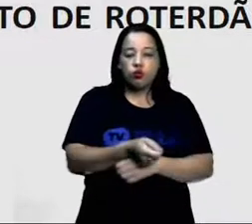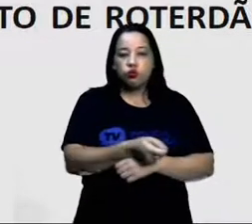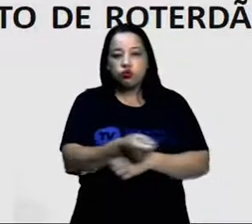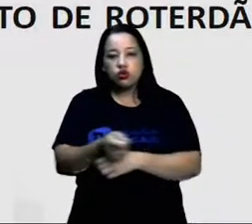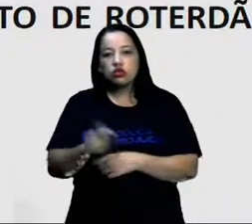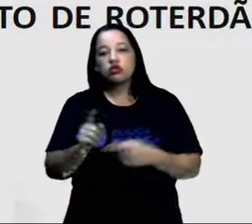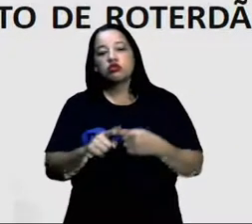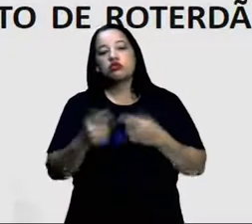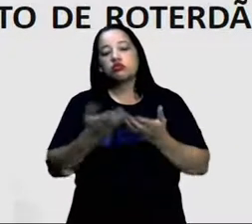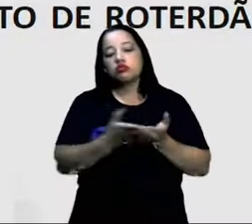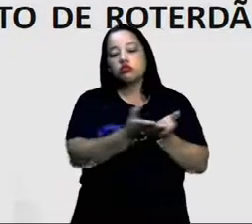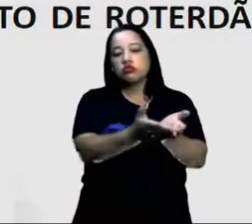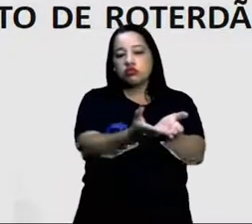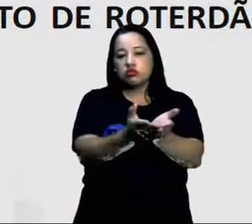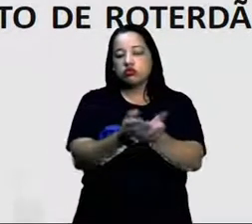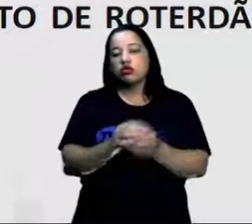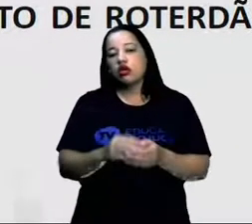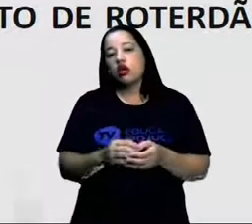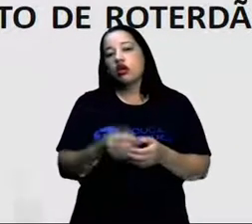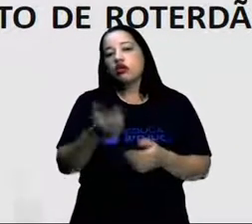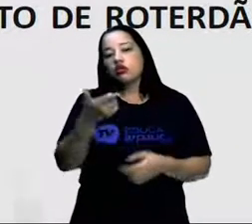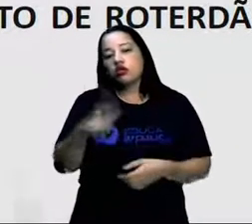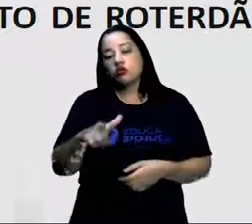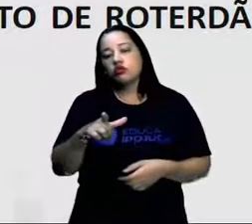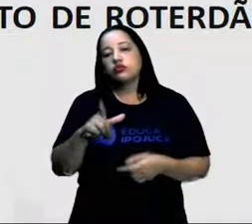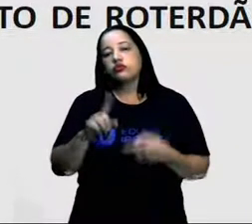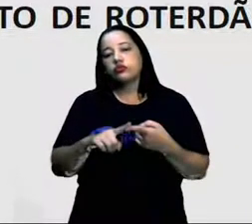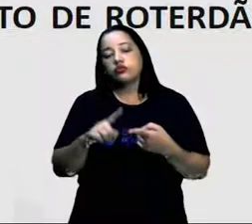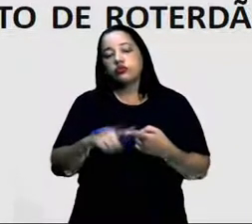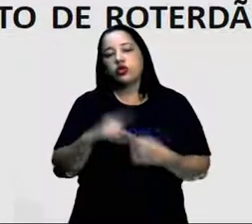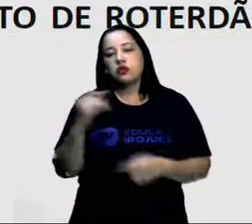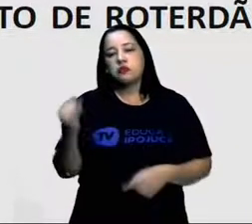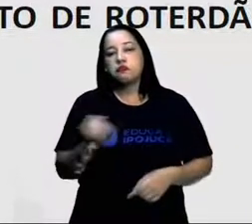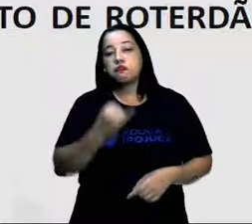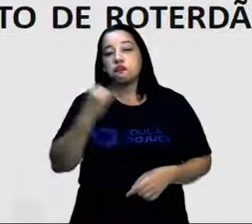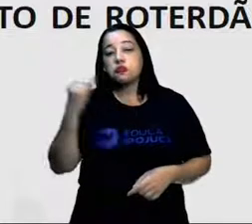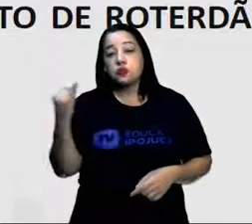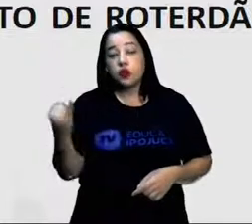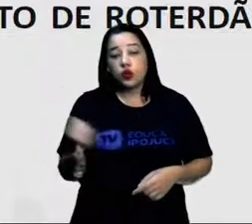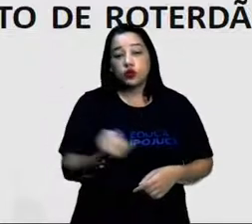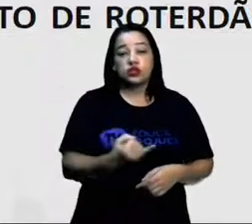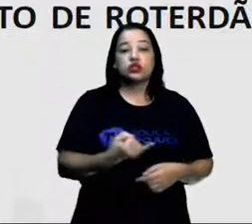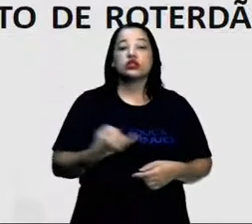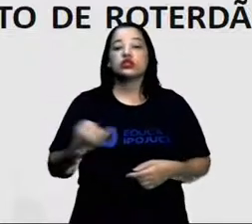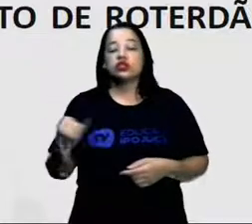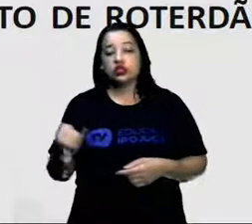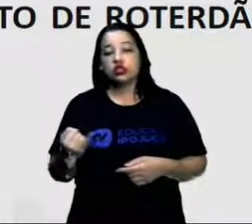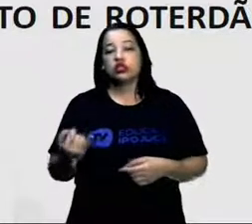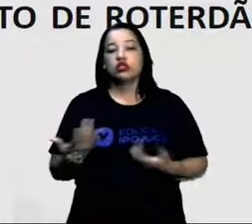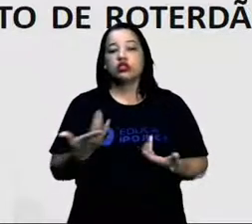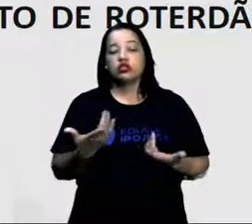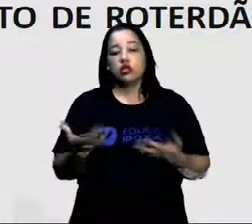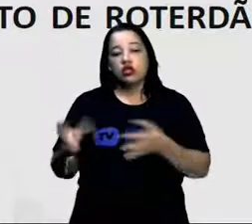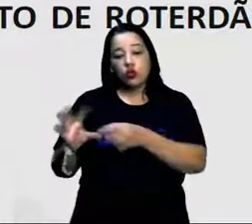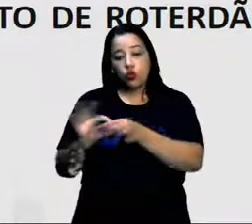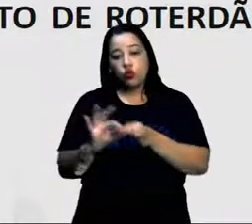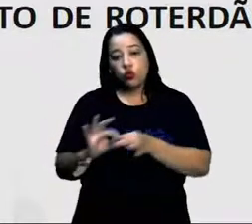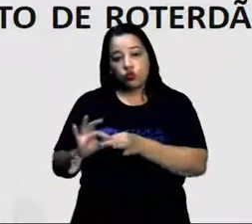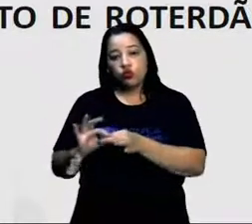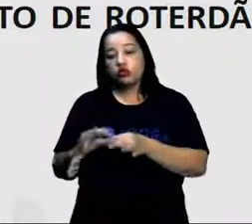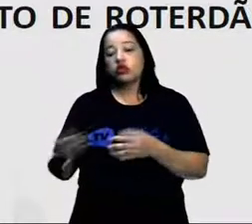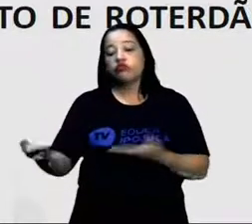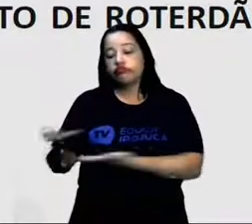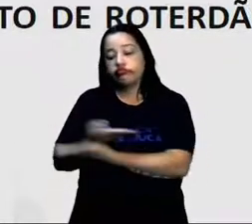Além disso, constituem importantes eixos de integração entre os países do